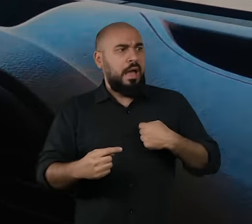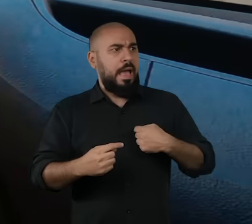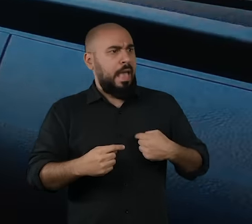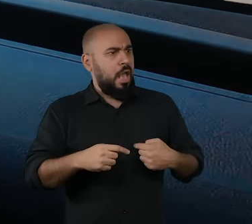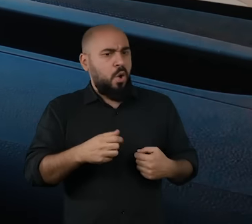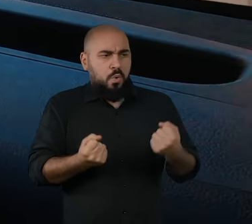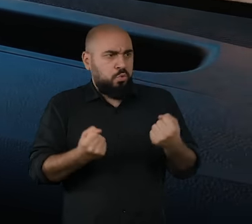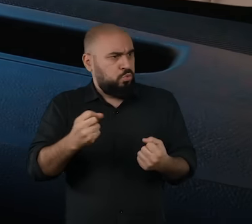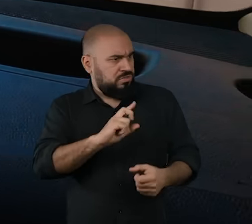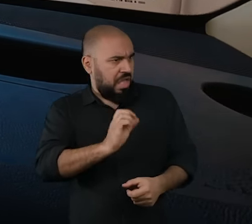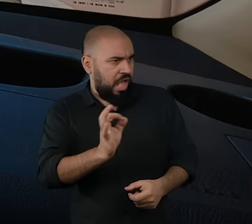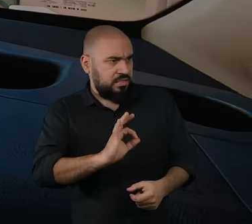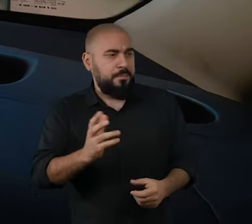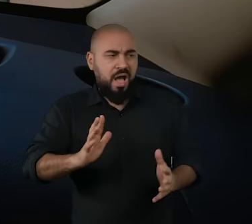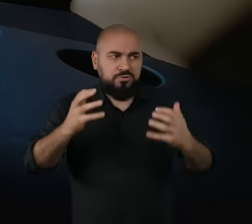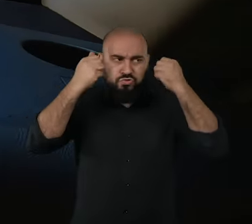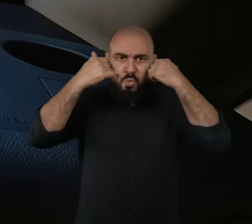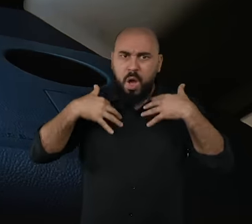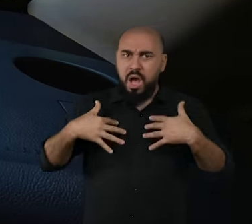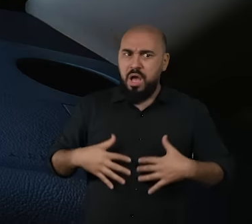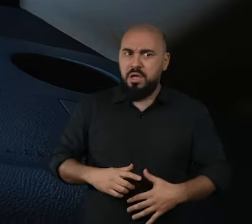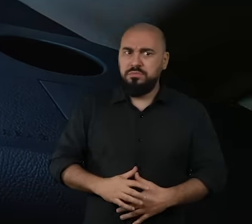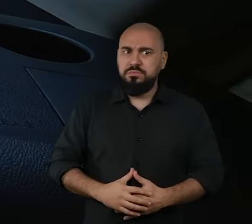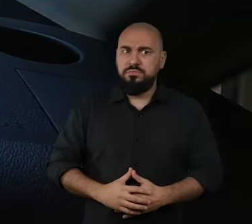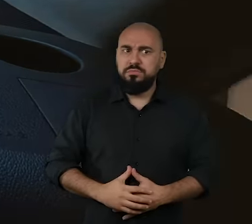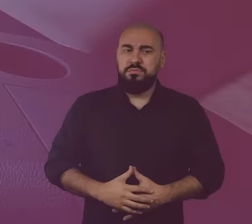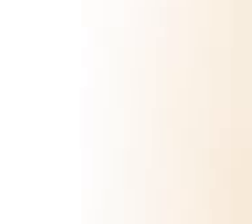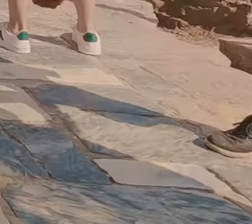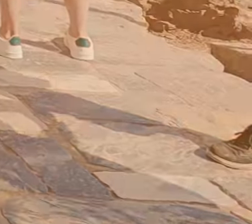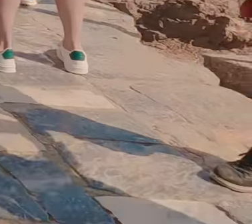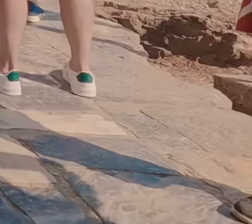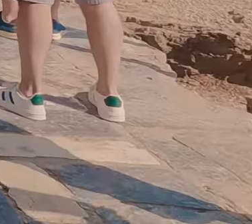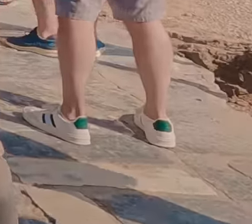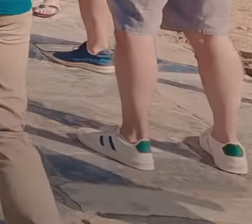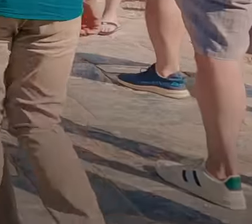Mas assim... Não, eu vou falar pra você, eu tô suando e eu não tô nem dirigindo.